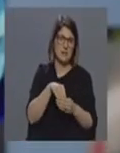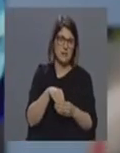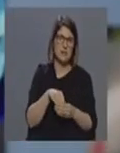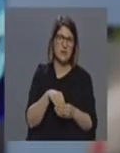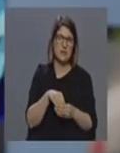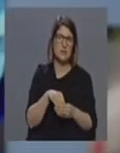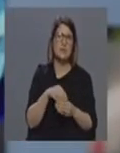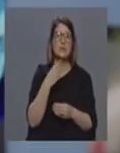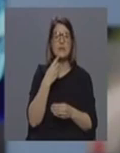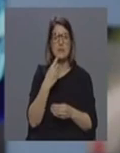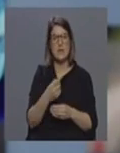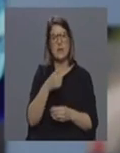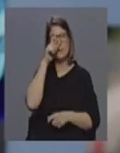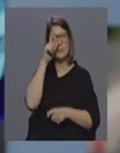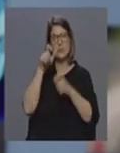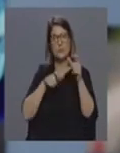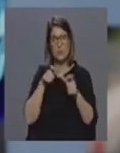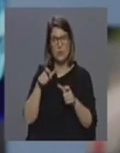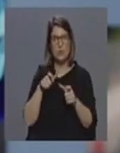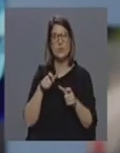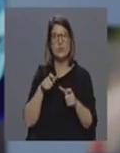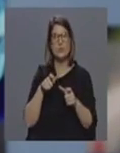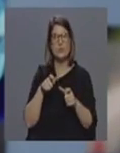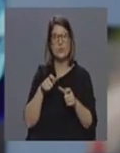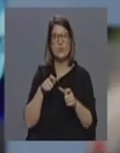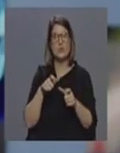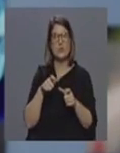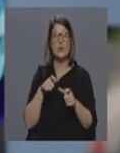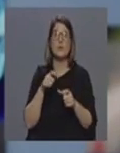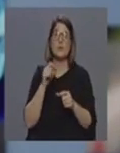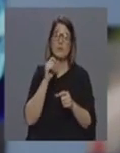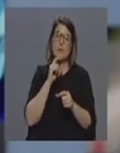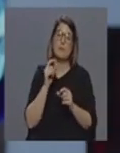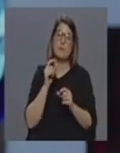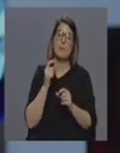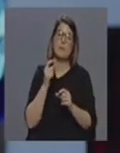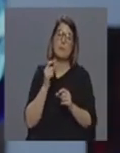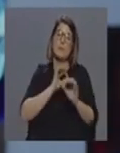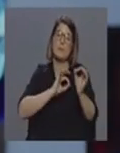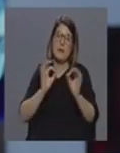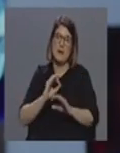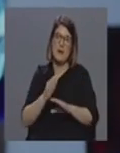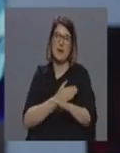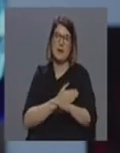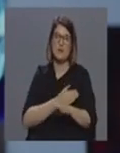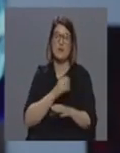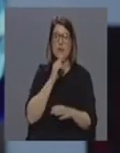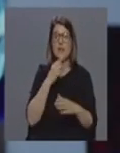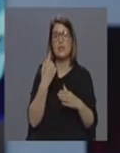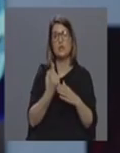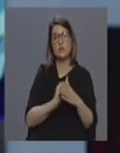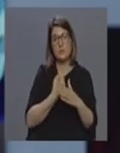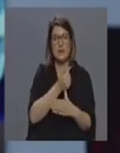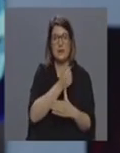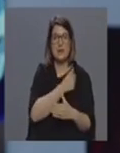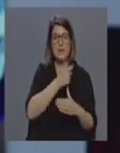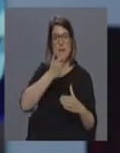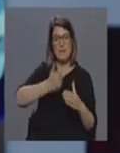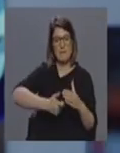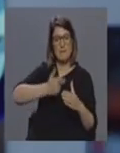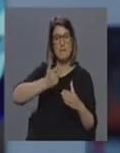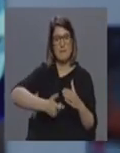nota disso que as pessoas realmente estejam preparadas para permanecer um determinado período também em contexto de isolamento no seu domicílio